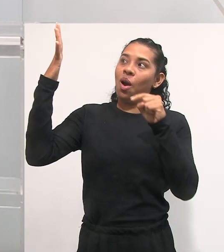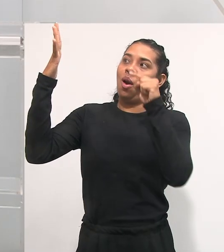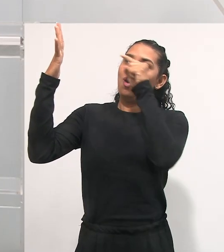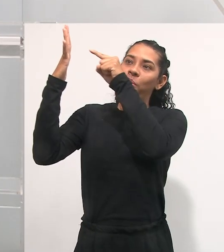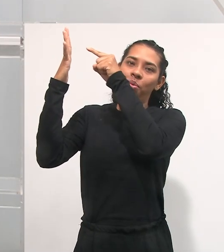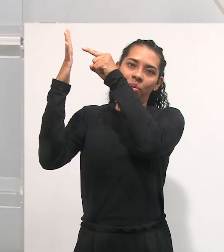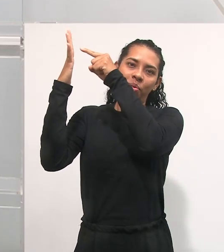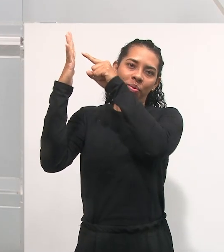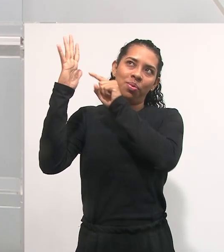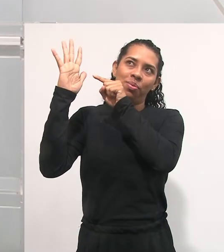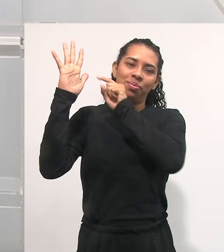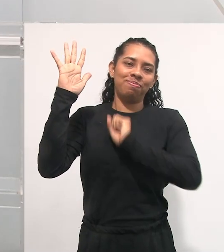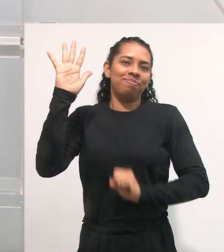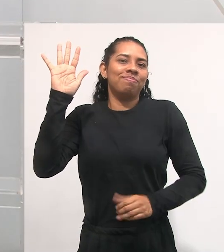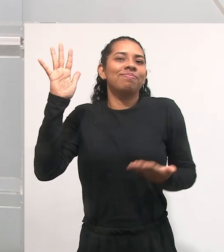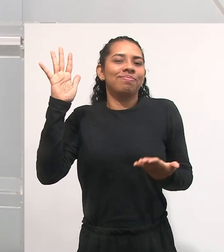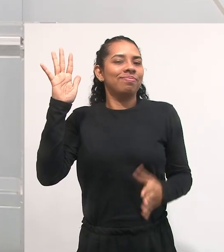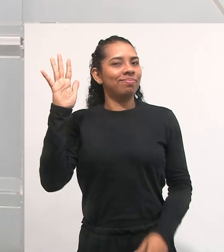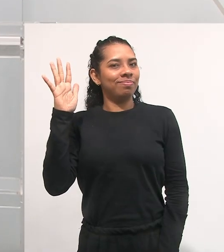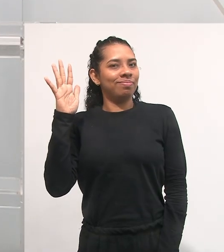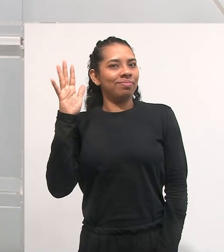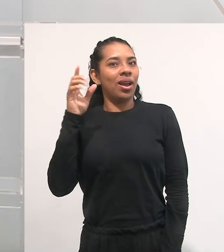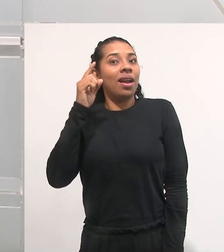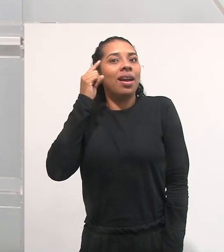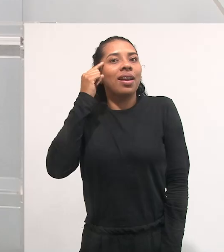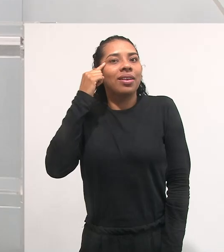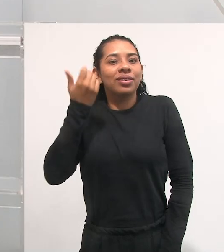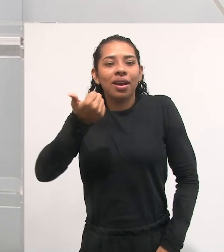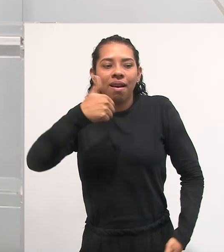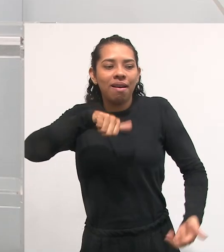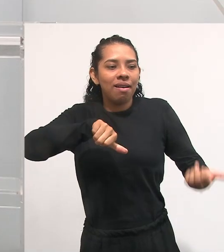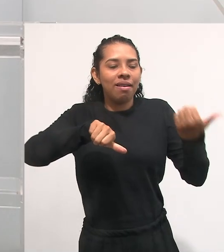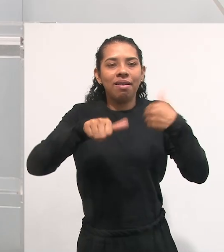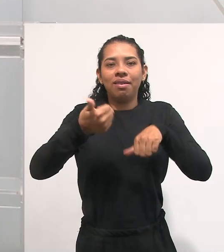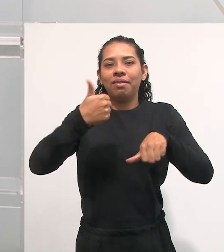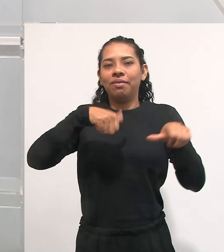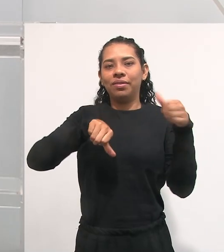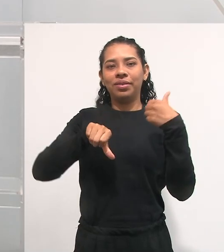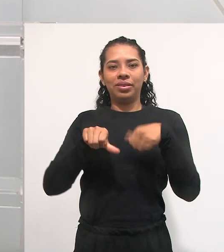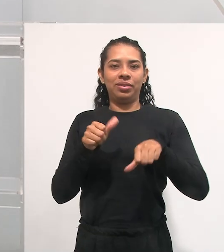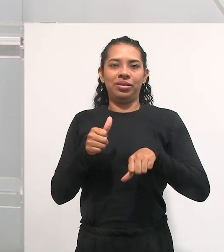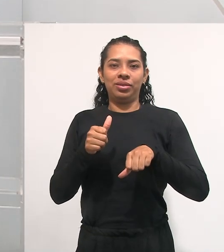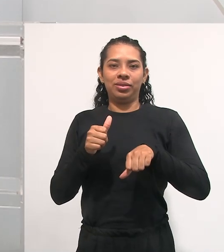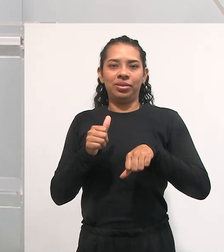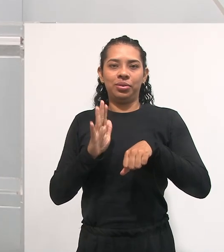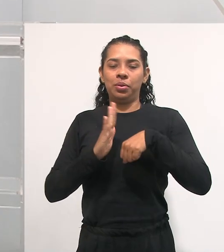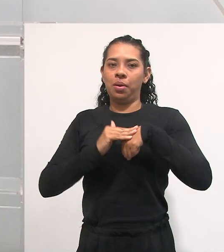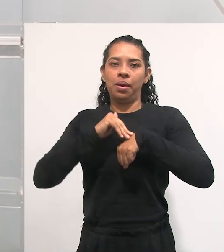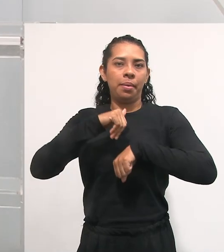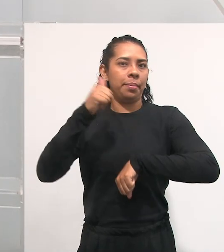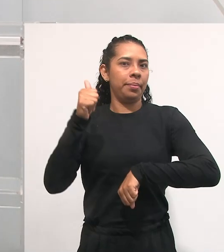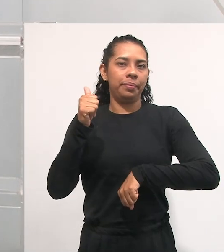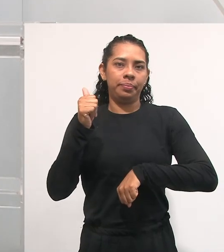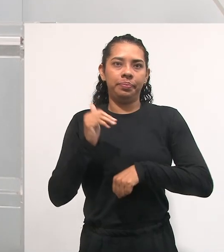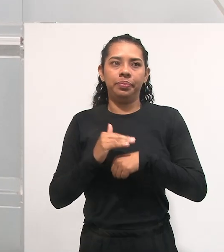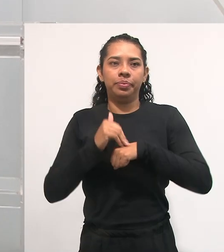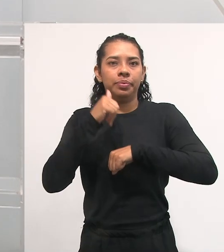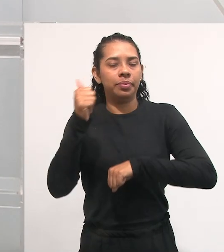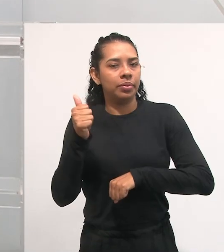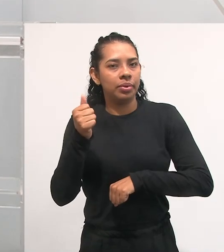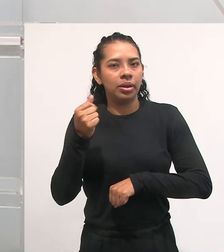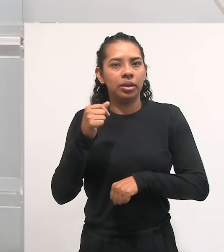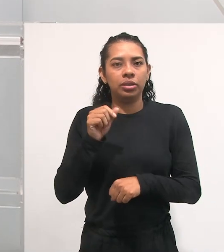Sim, olha só que interessante. Pois é, o processo avaliativo é mais do que determinar um tipo de, um